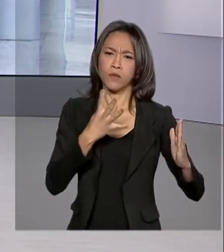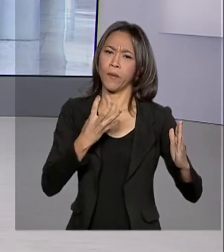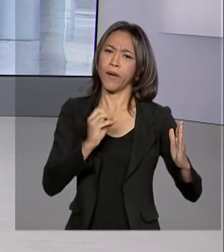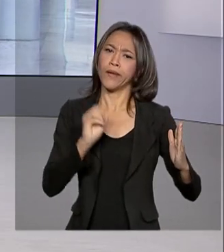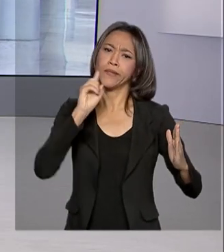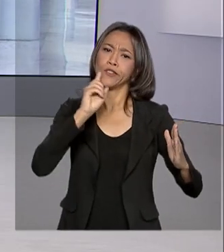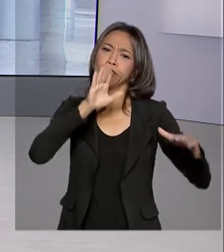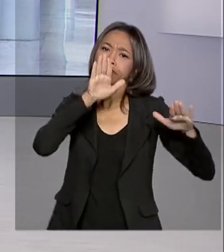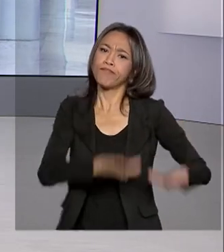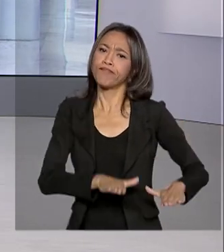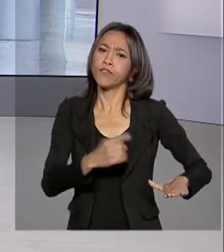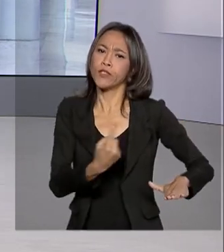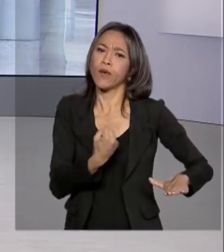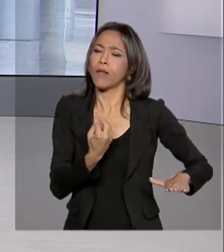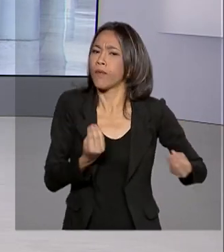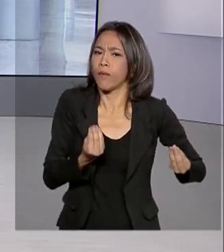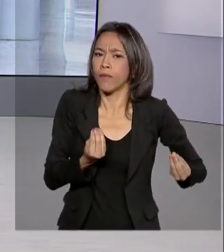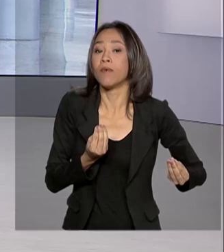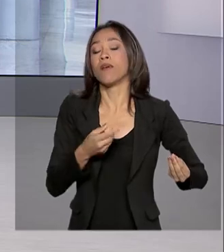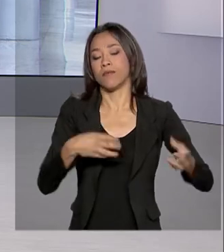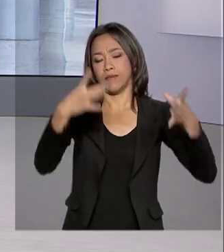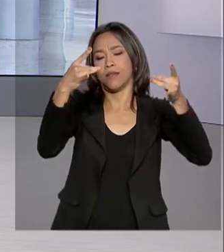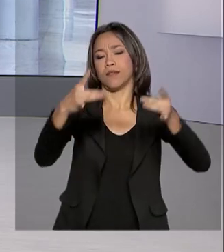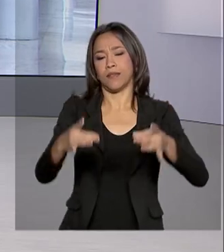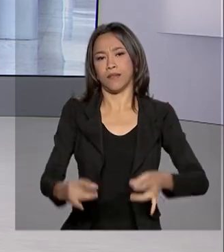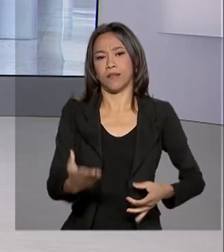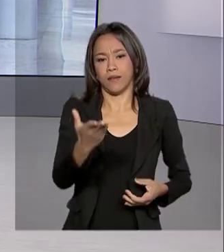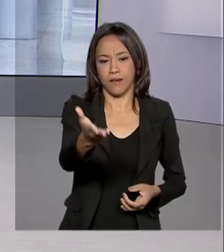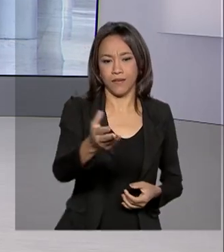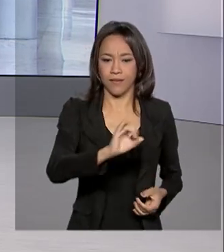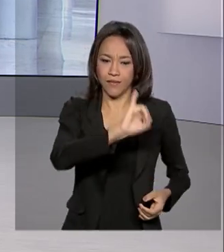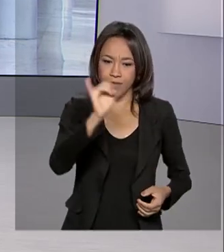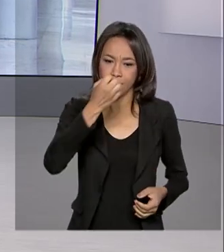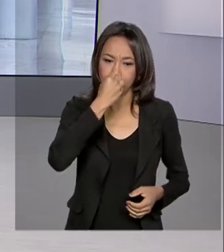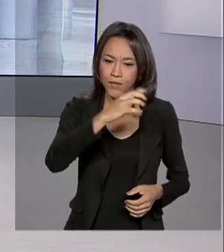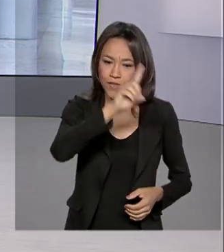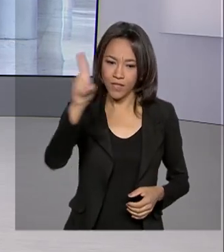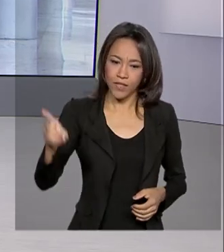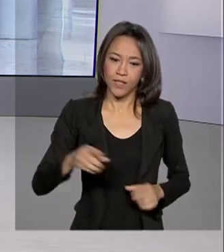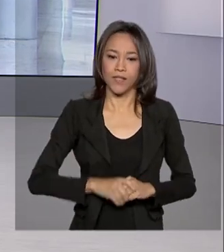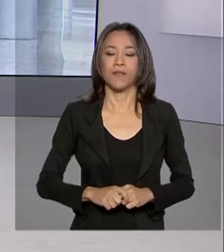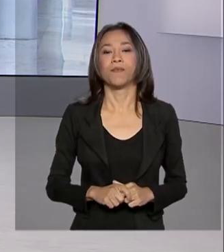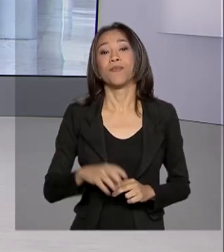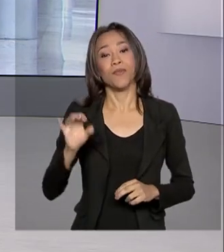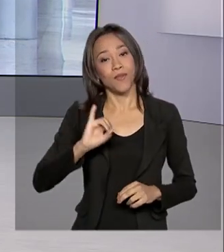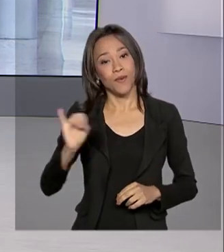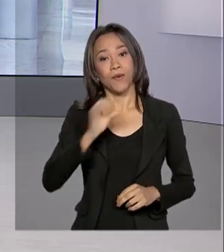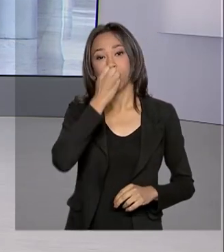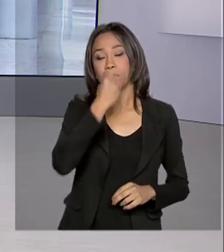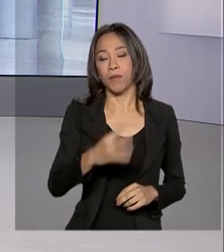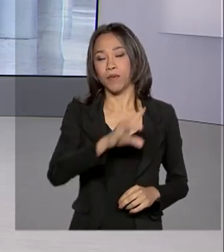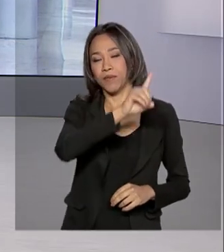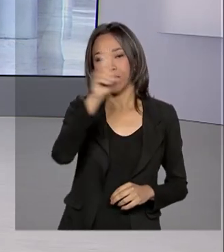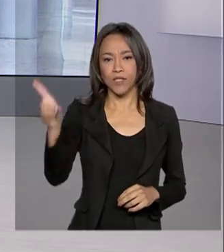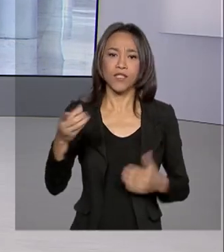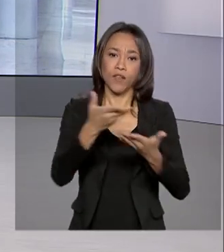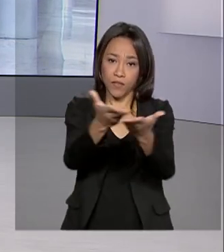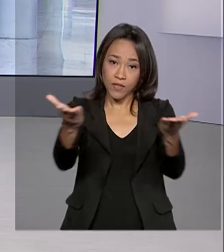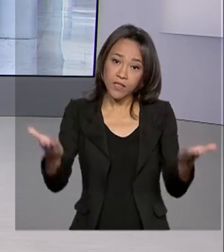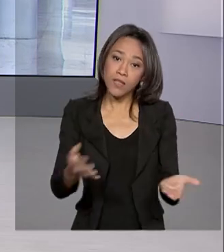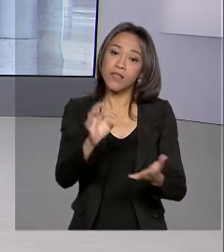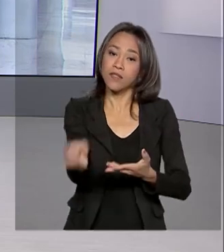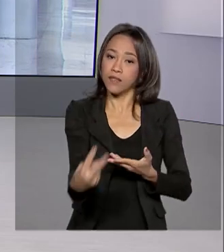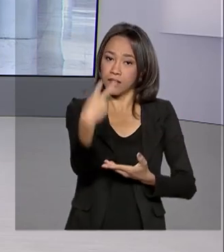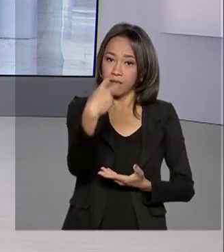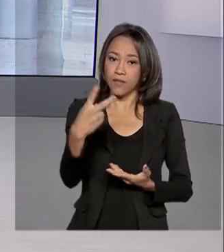Luciana Colares de Holanda, ela traz os detalhes pra gente. Oi Lu, bom dia. Oi Renata, bom dia pra você, bom dia pra você que acompanha